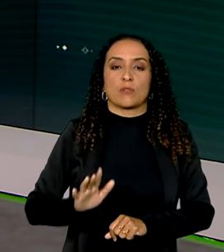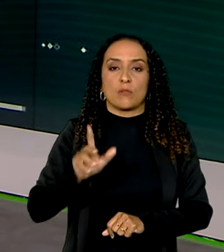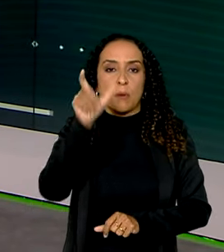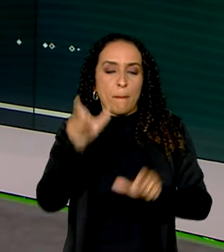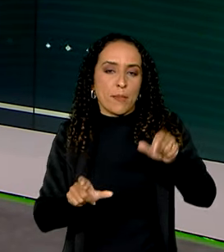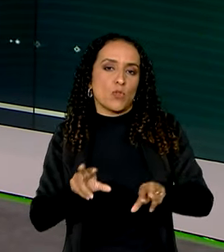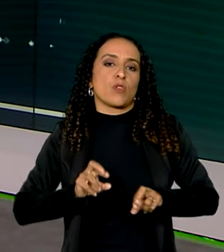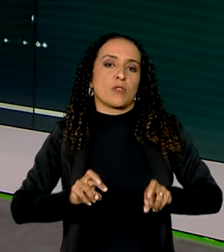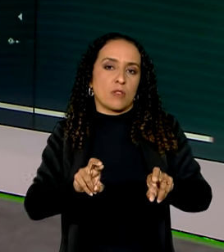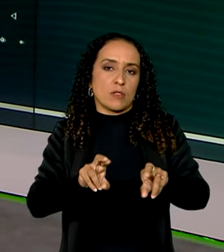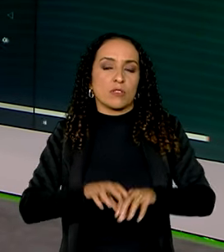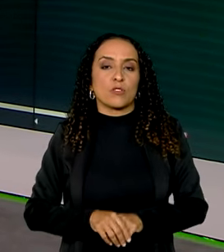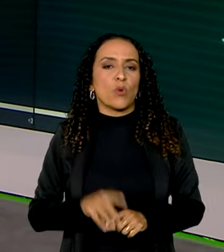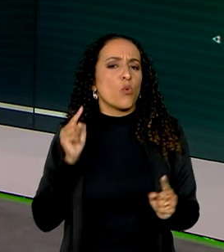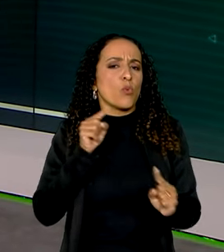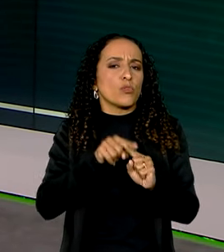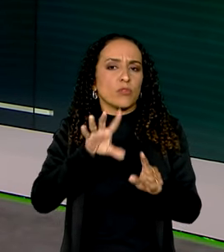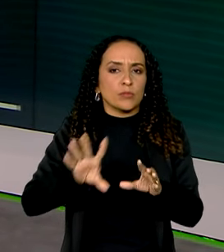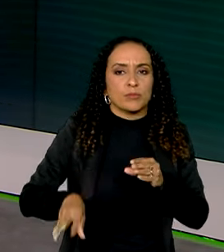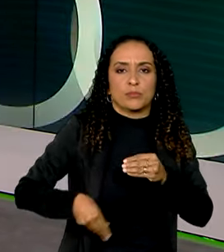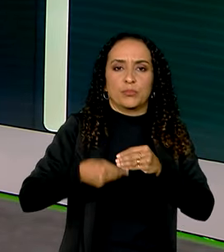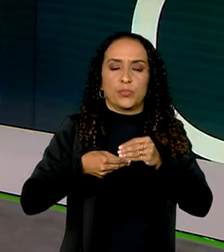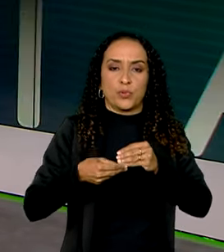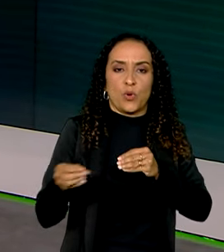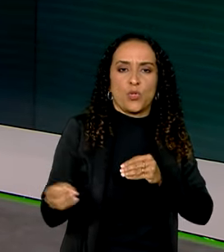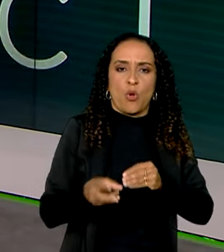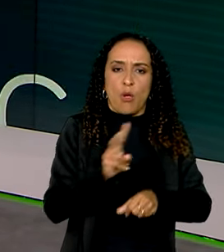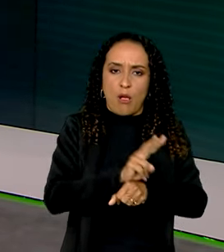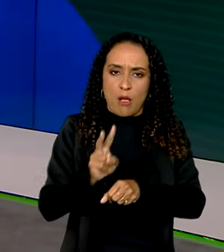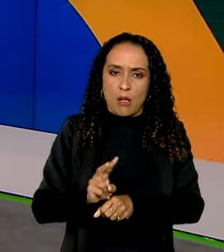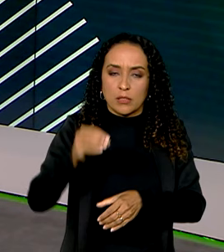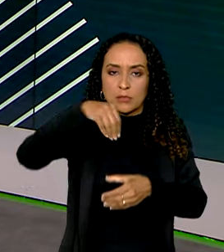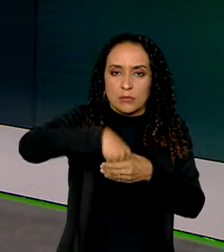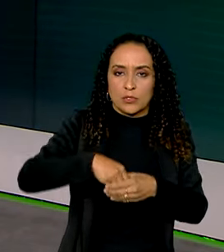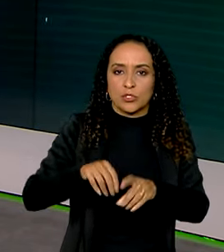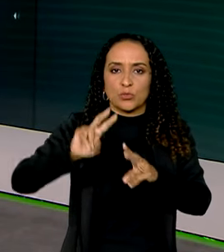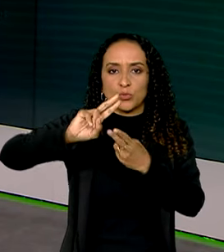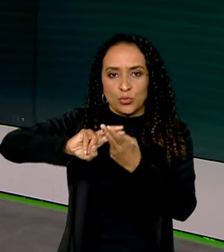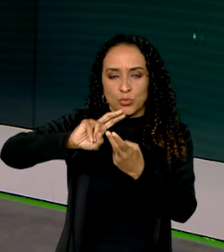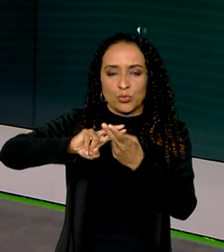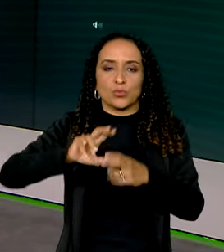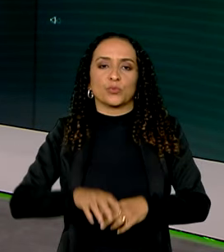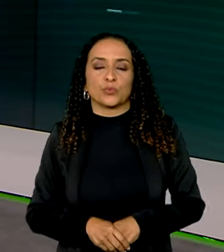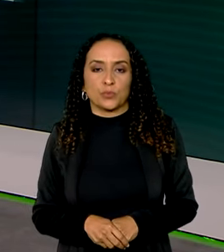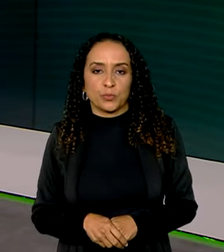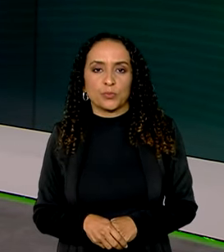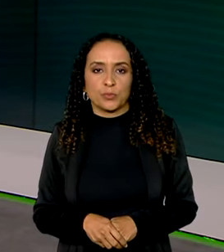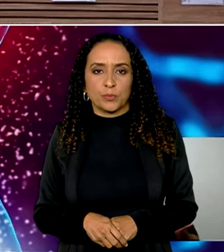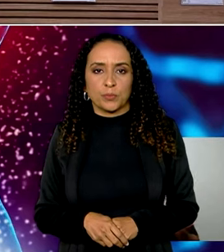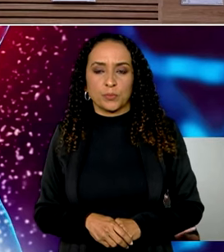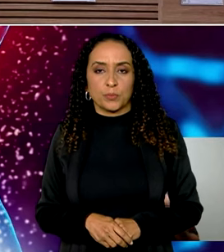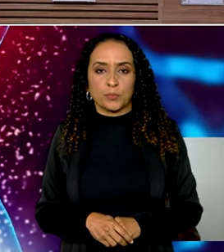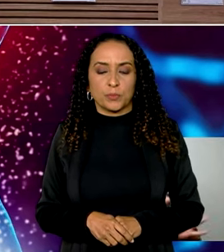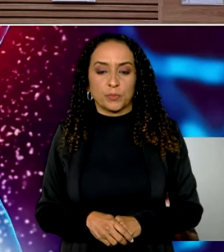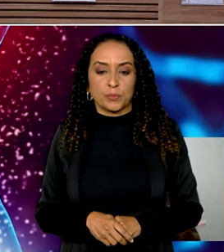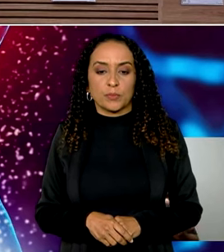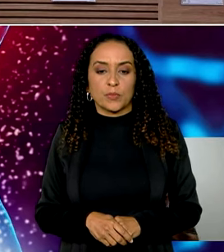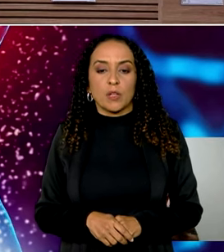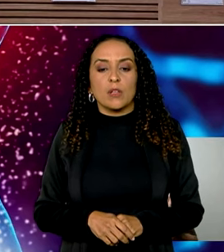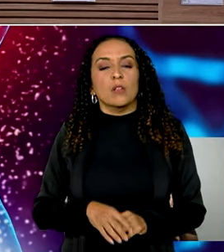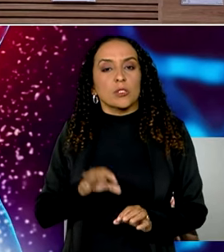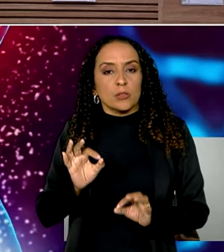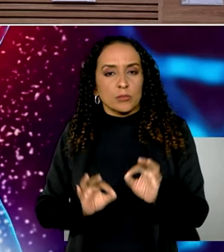câncer. E o objetivo é incorporar esse novo tratamento no Sistema Único de Saúde. A